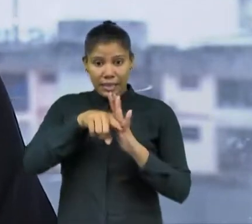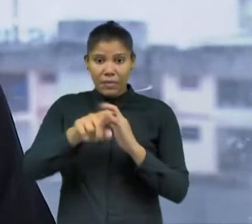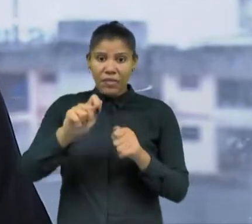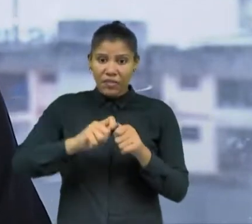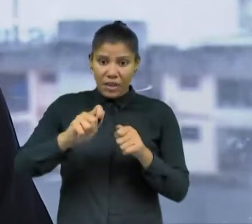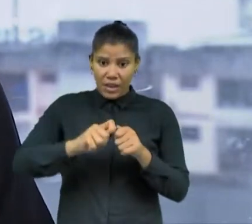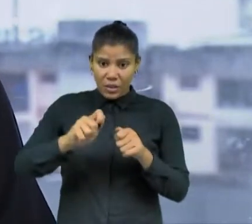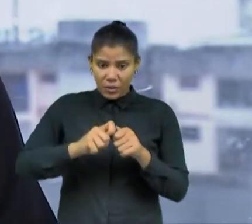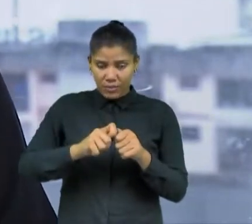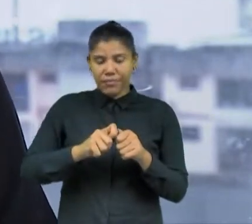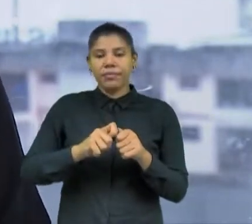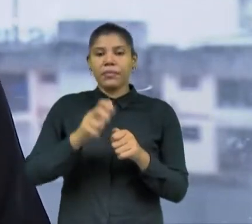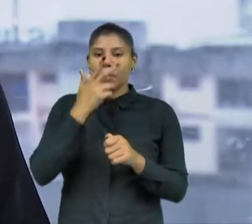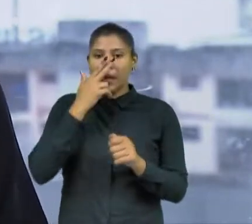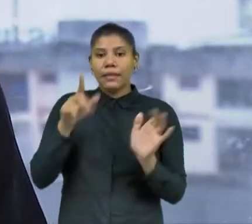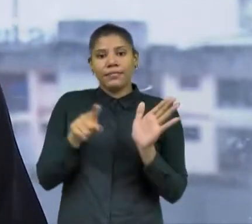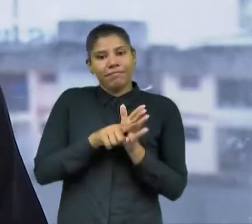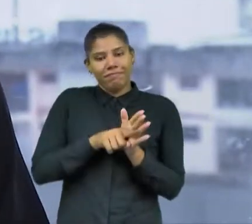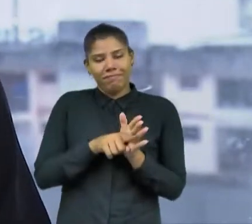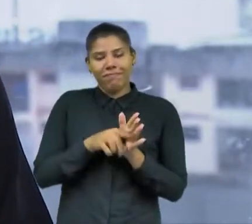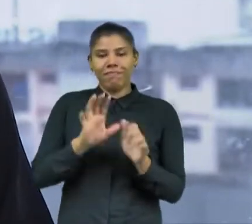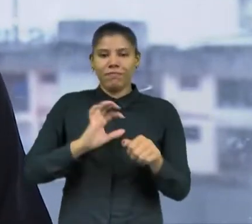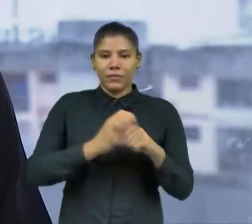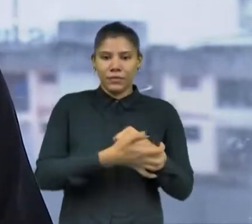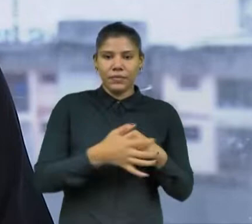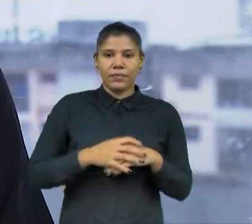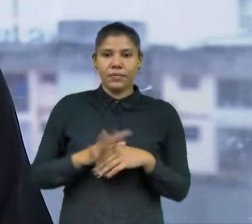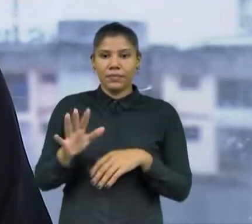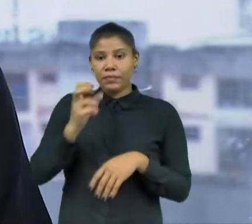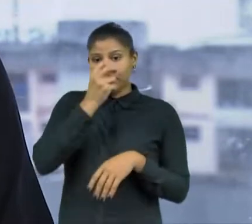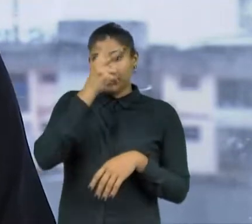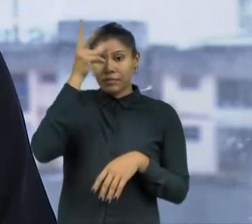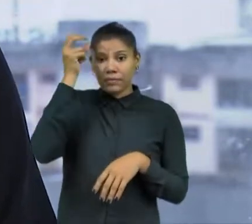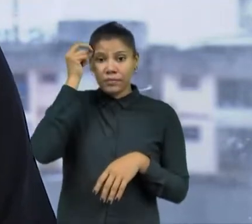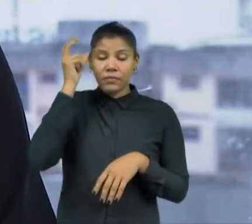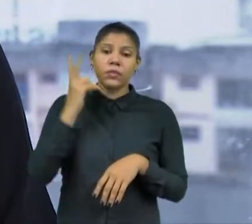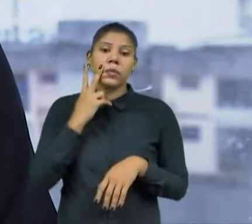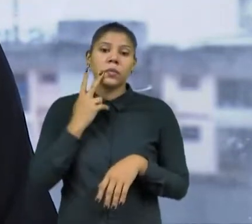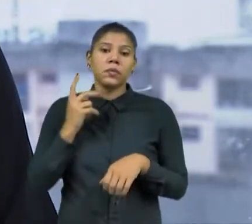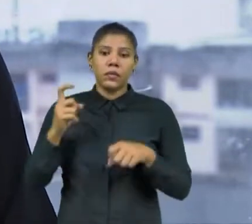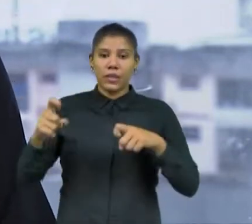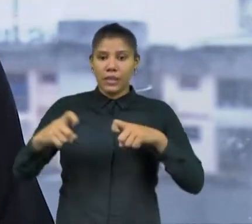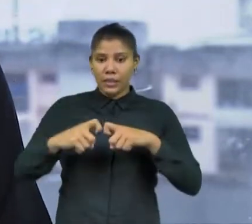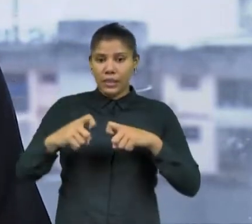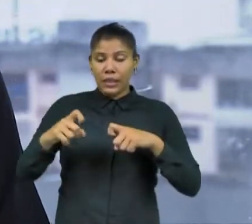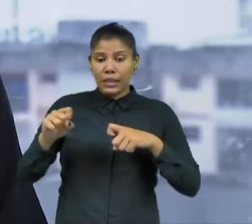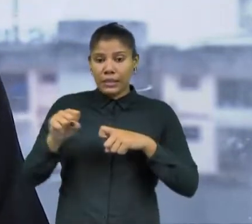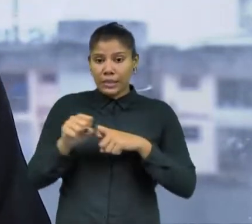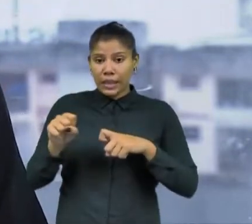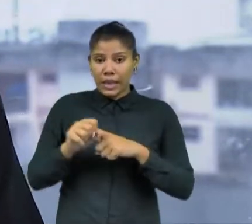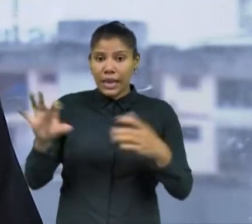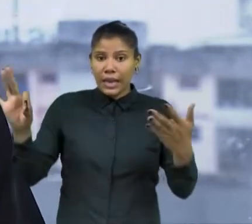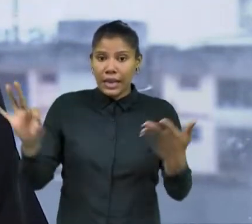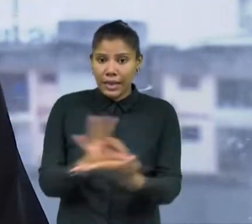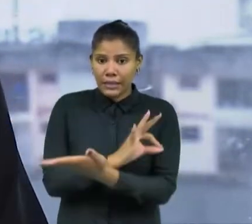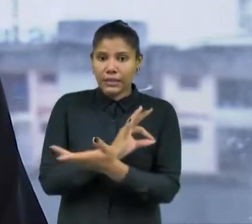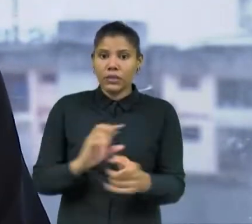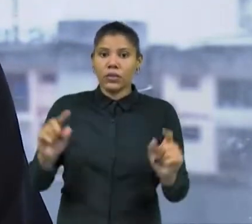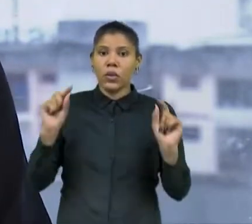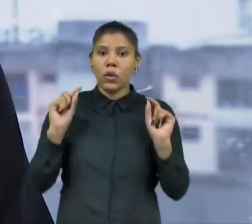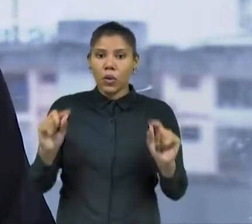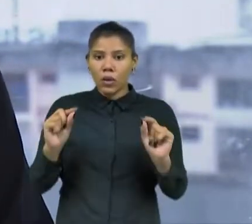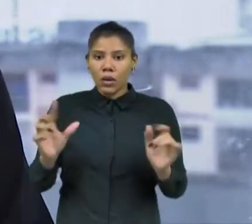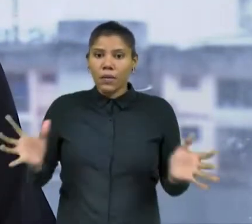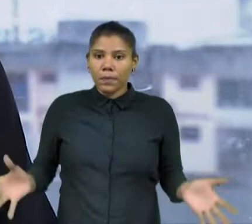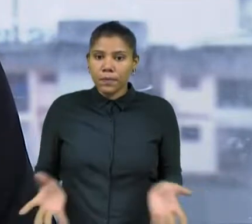Ainda falando de saúde, o prefeito de Fortaleza, José Sarto, assinou também nesta terça-feira uma sanção de incentivos